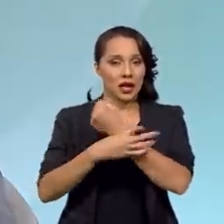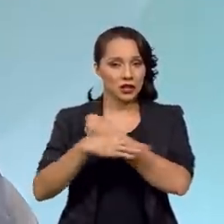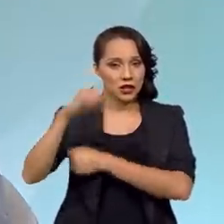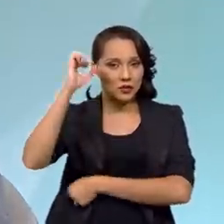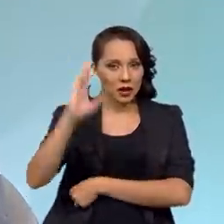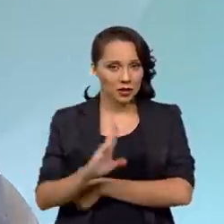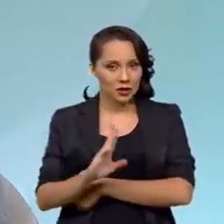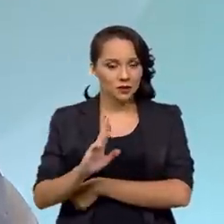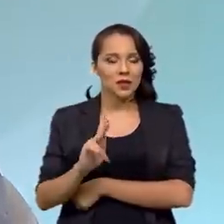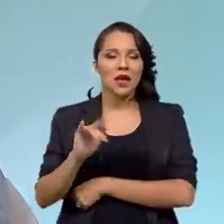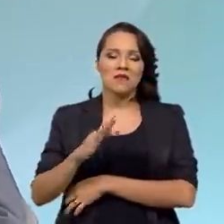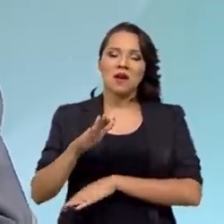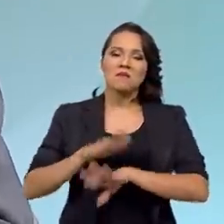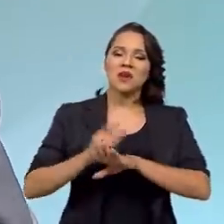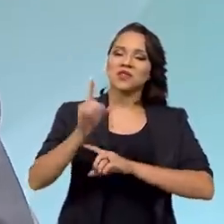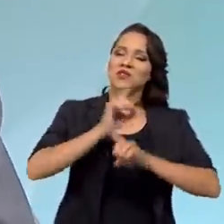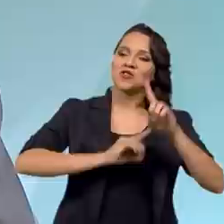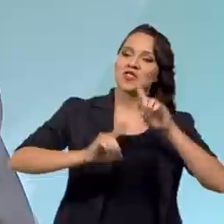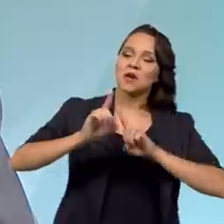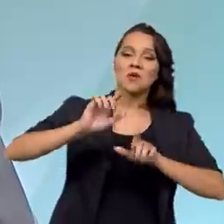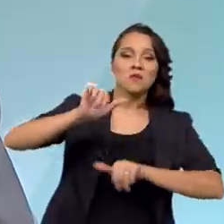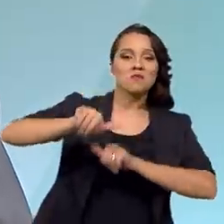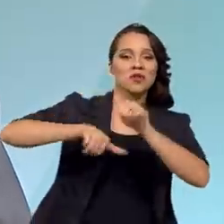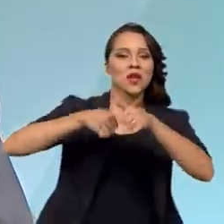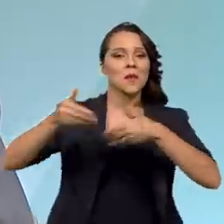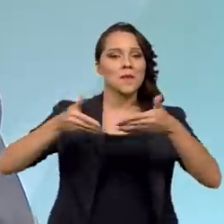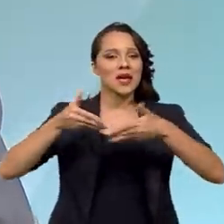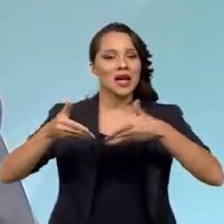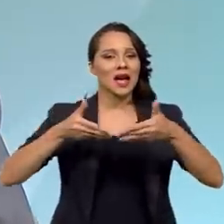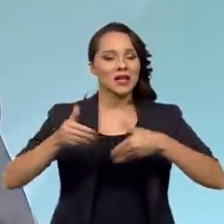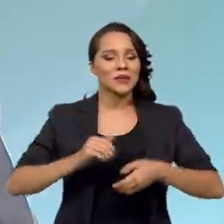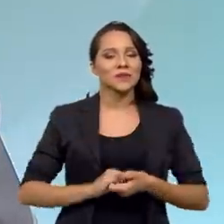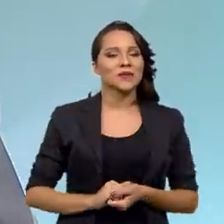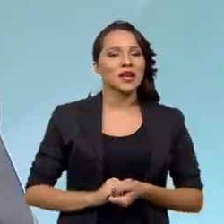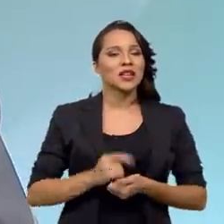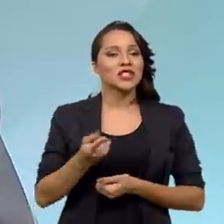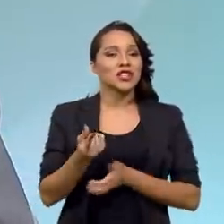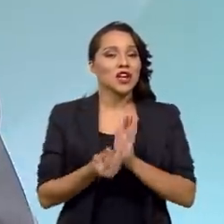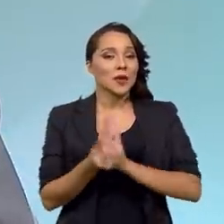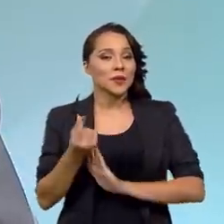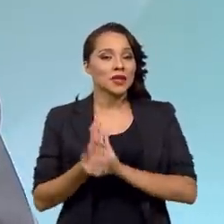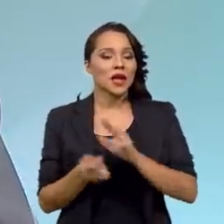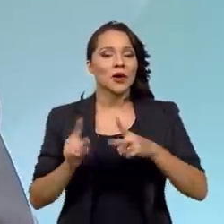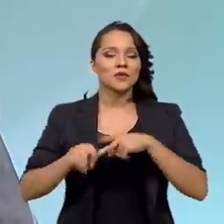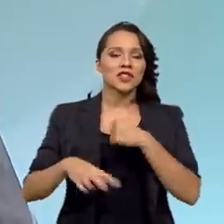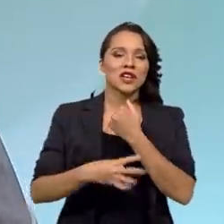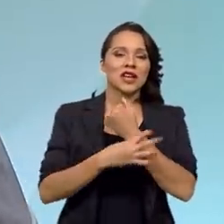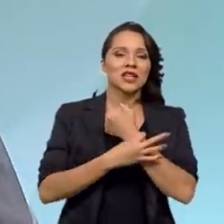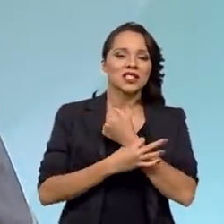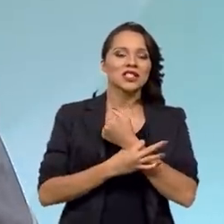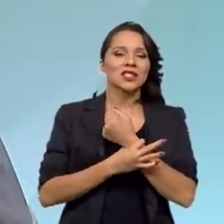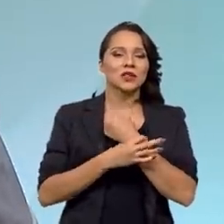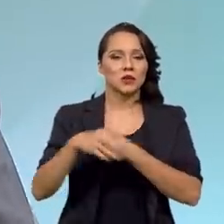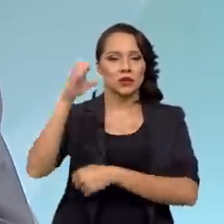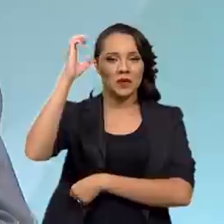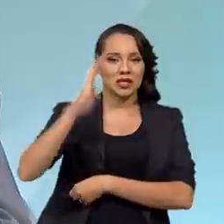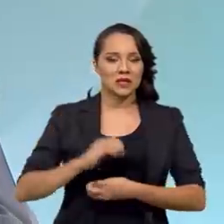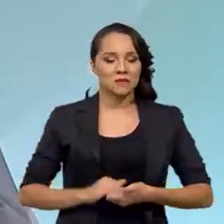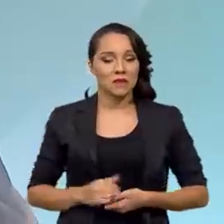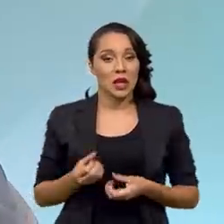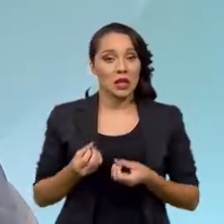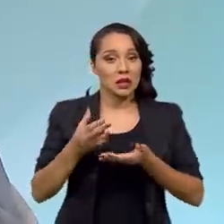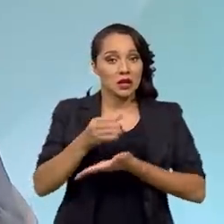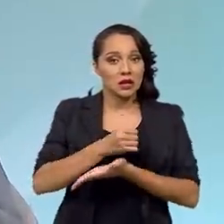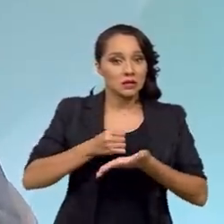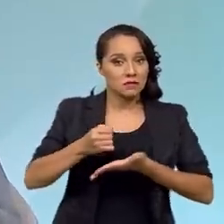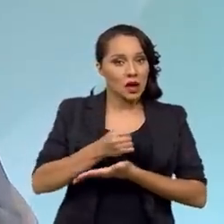vai dinamizar e revolucionar o mercado de crédito, de capitais, de garantias e de seguro no Brasil, dando as